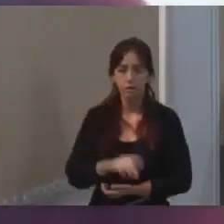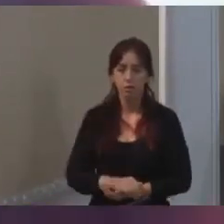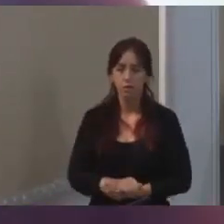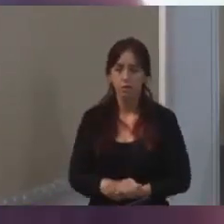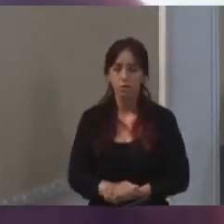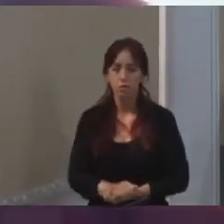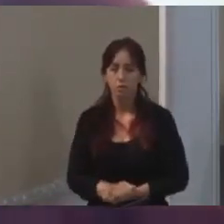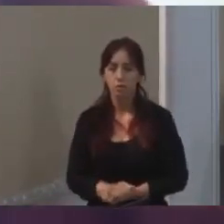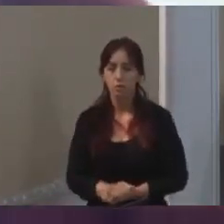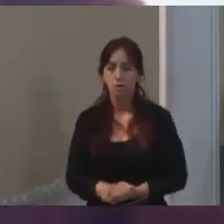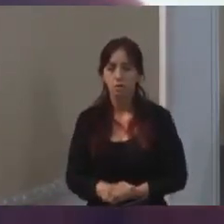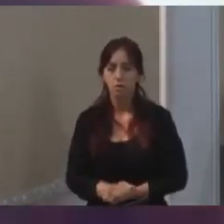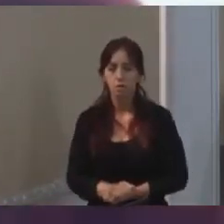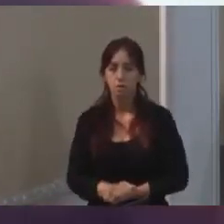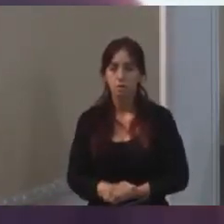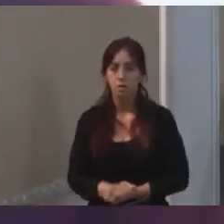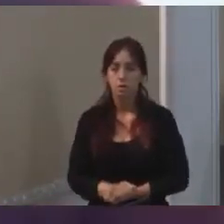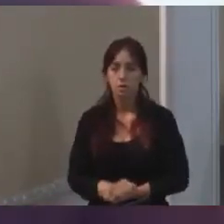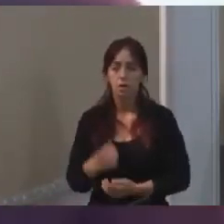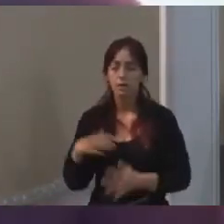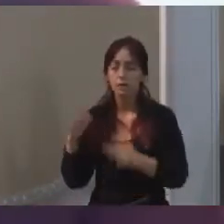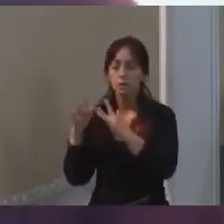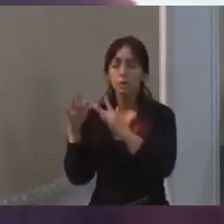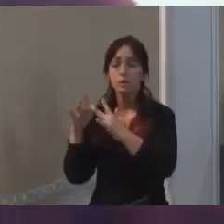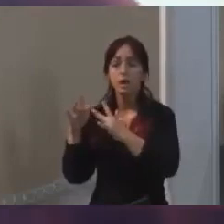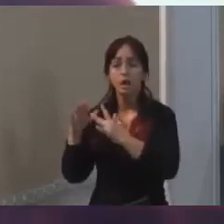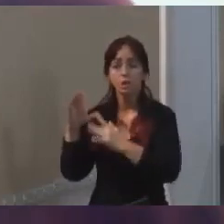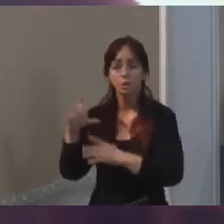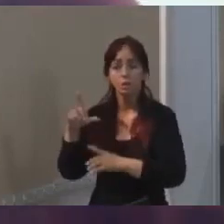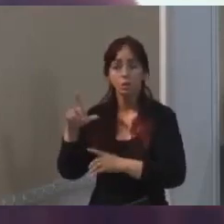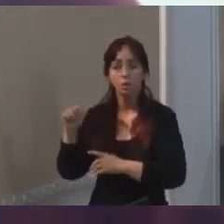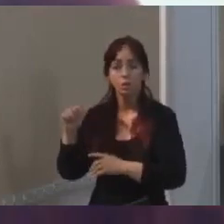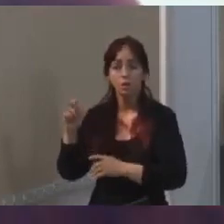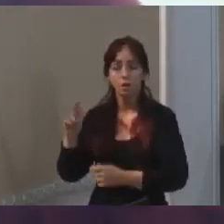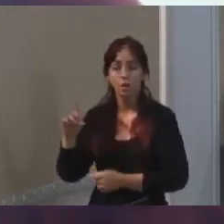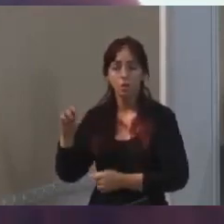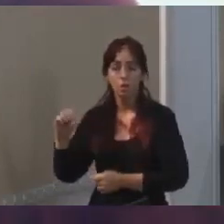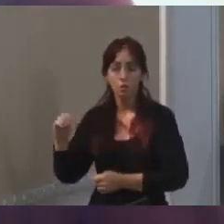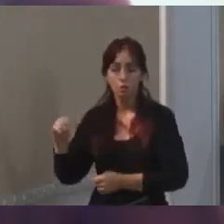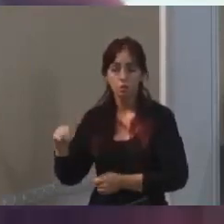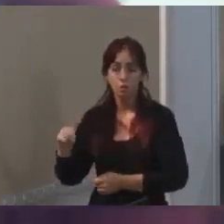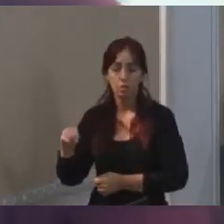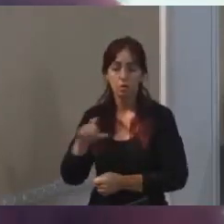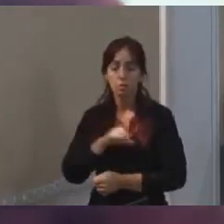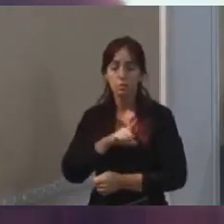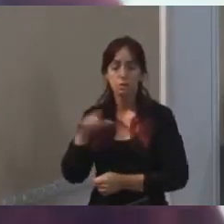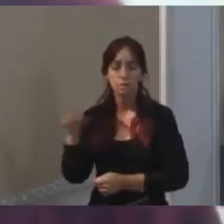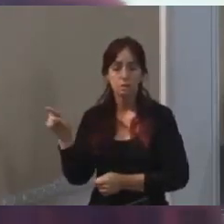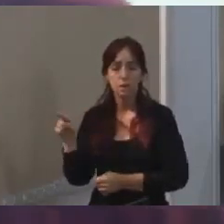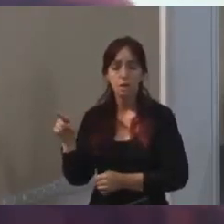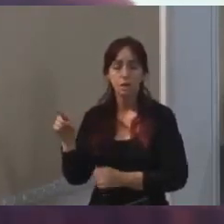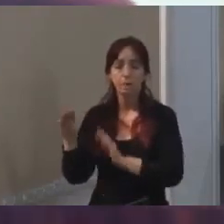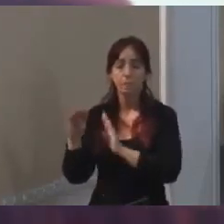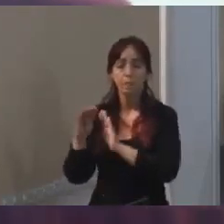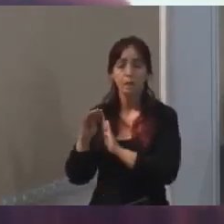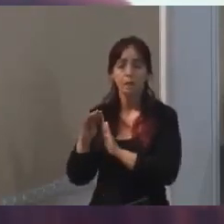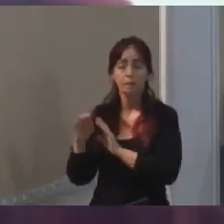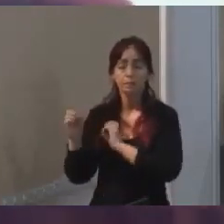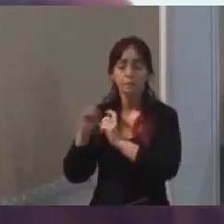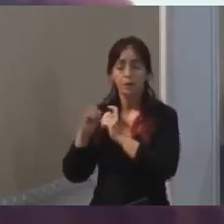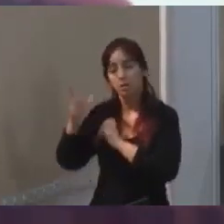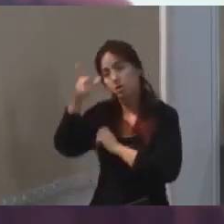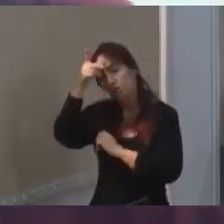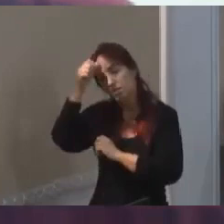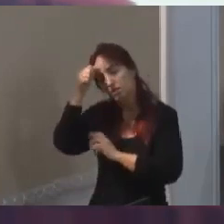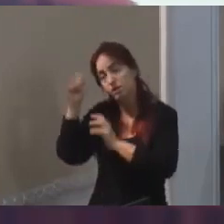um contato com o Cláudio agora, ele teve que sair por uma agenda com o prefeito, justamente sobre o assunto de população de